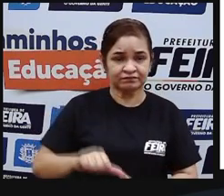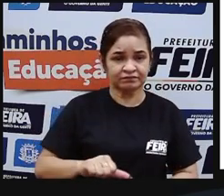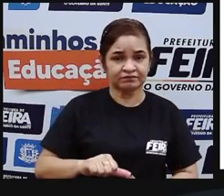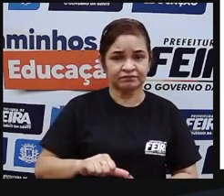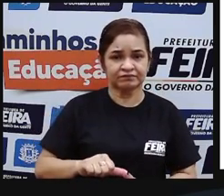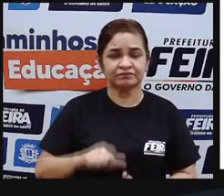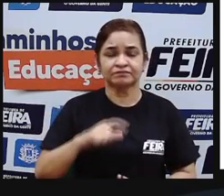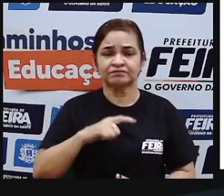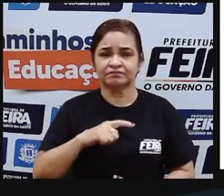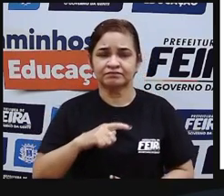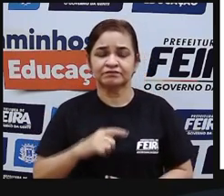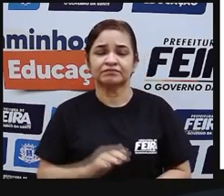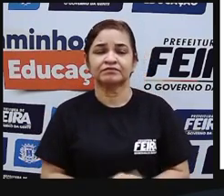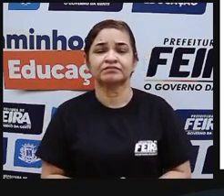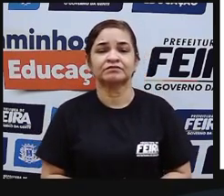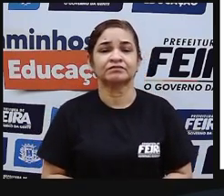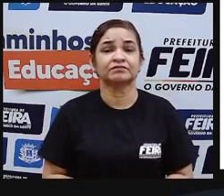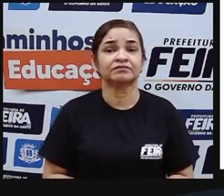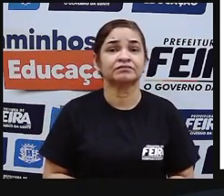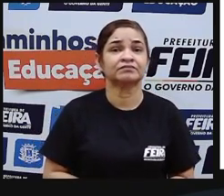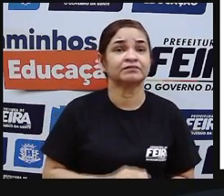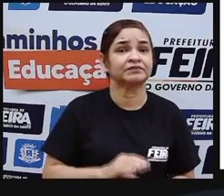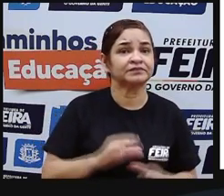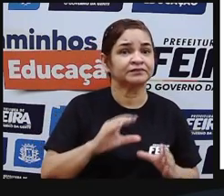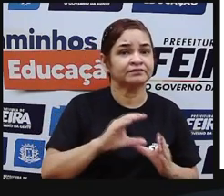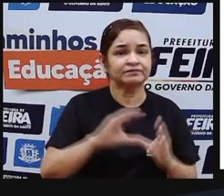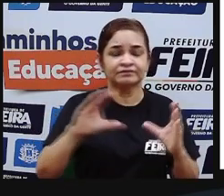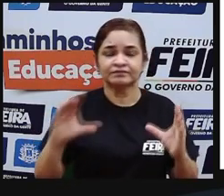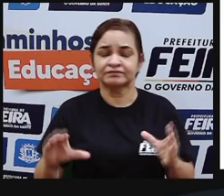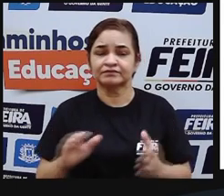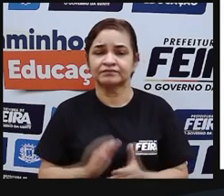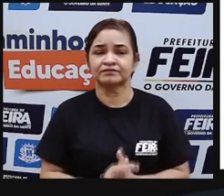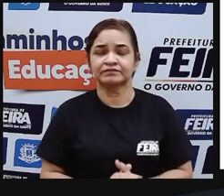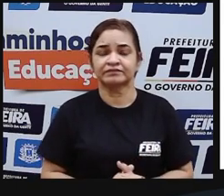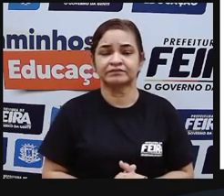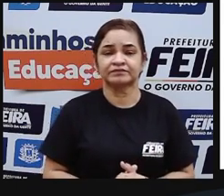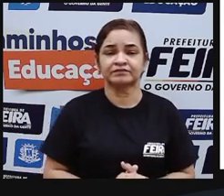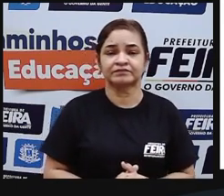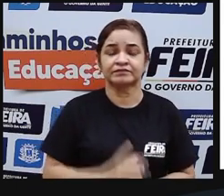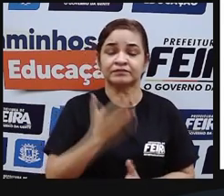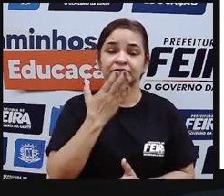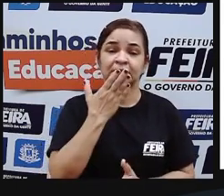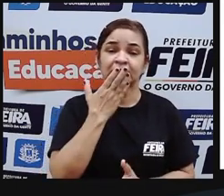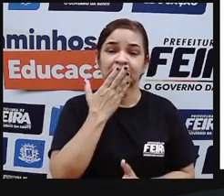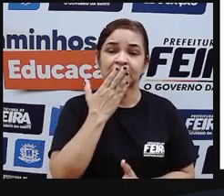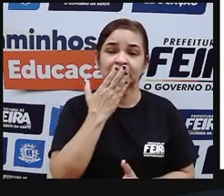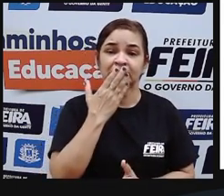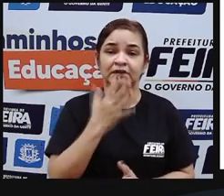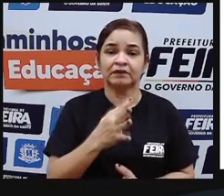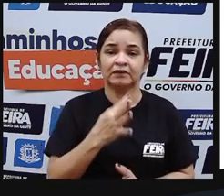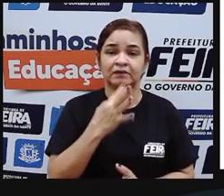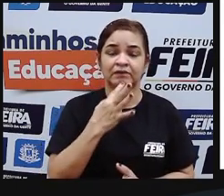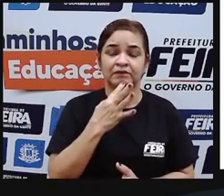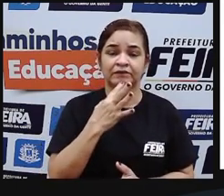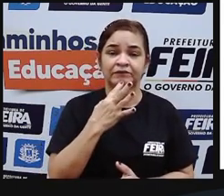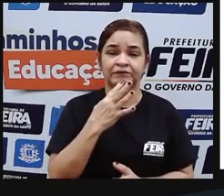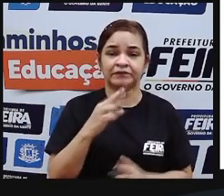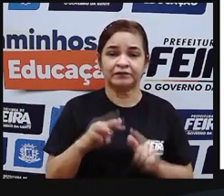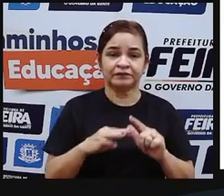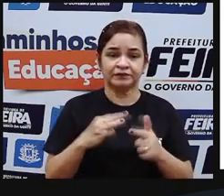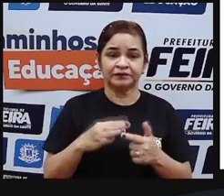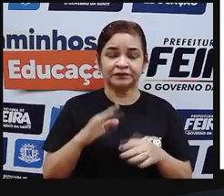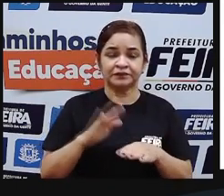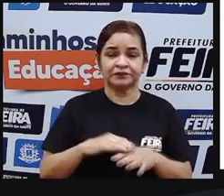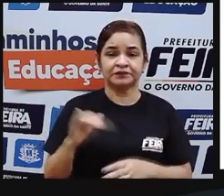tribos e civilizações indígenas a gente vai conhecer as três mais